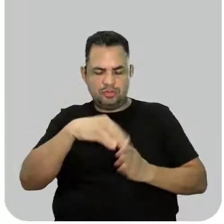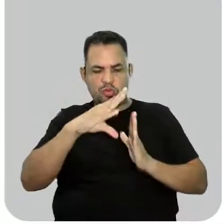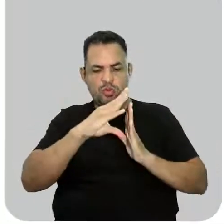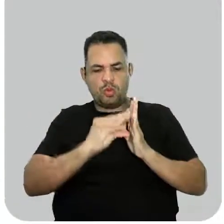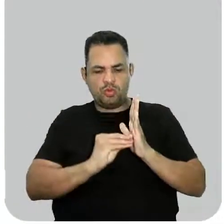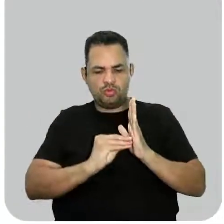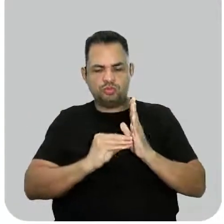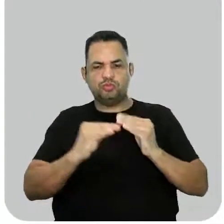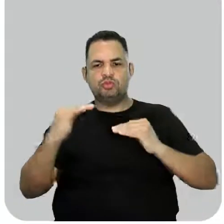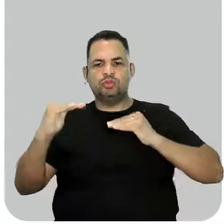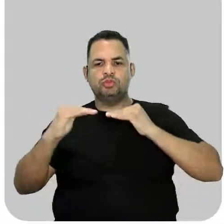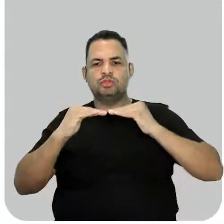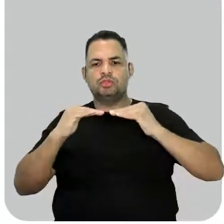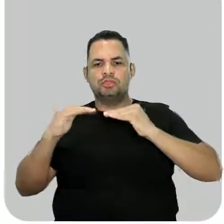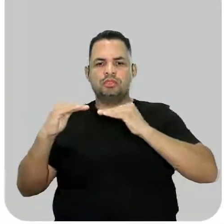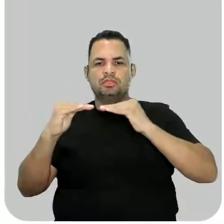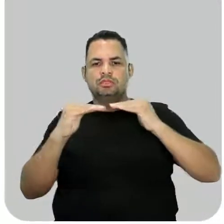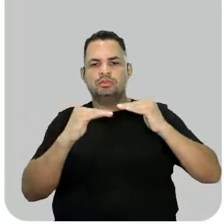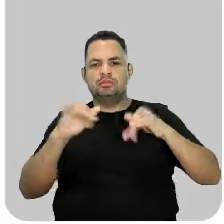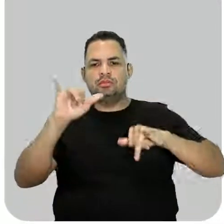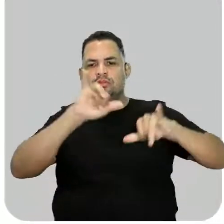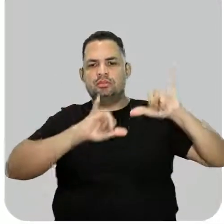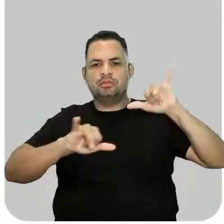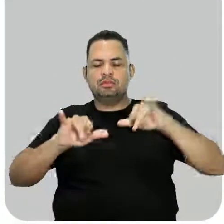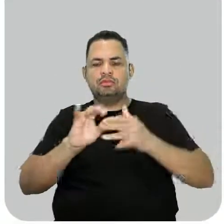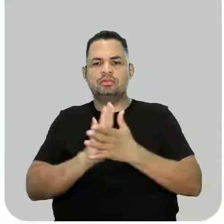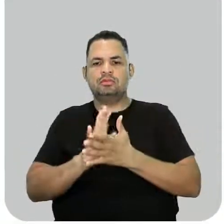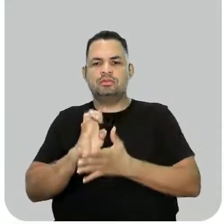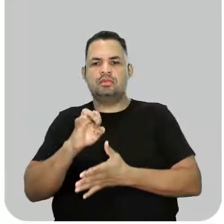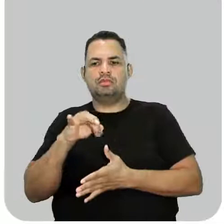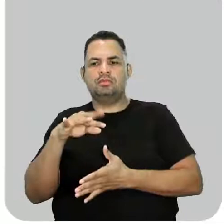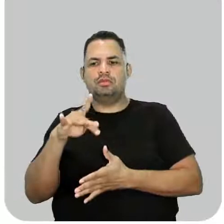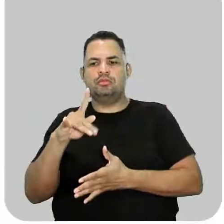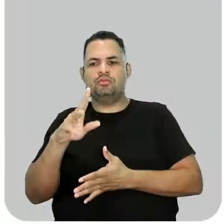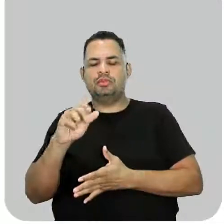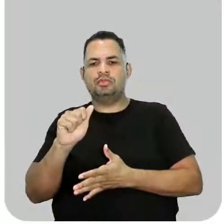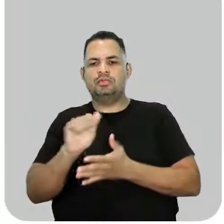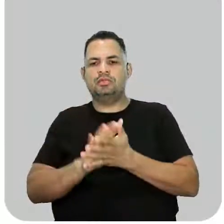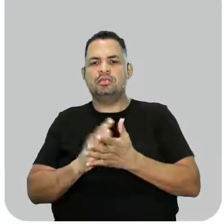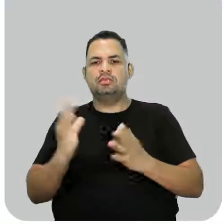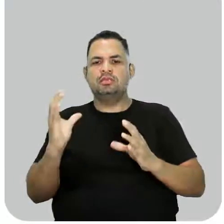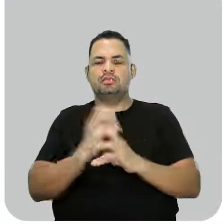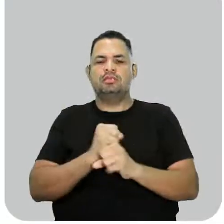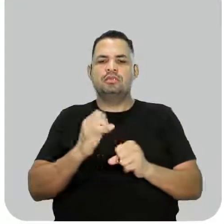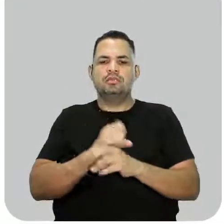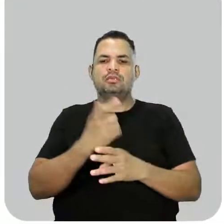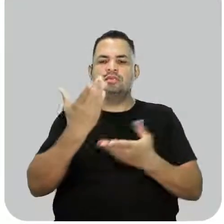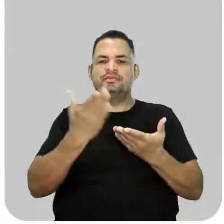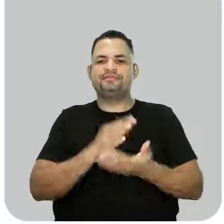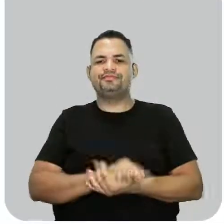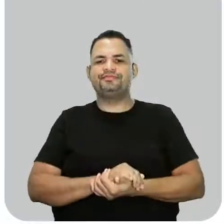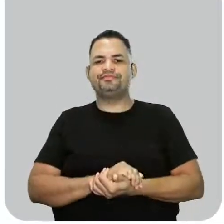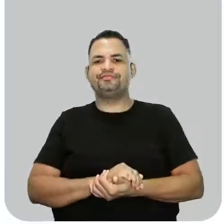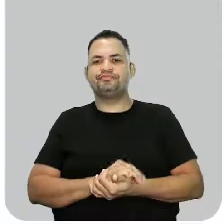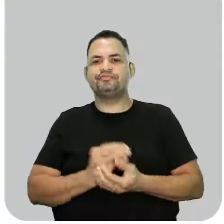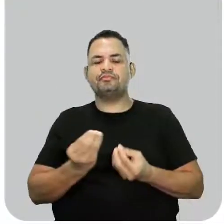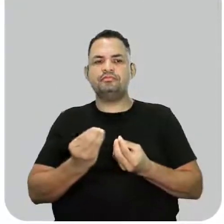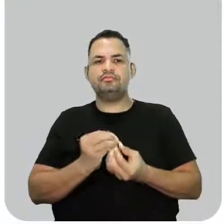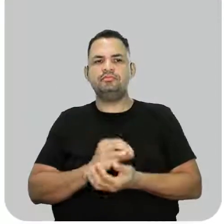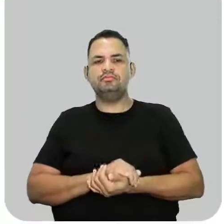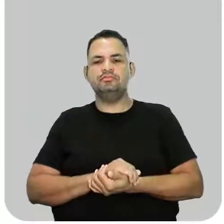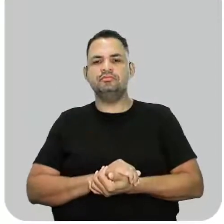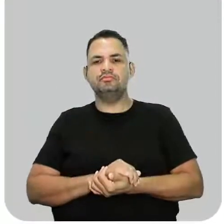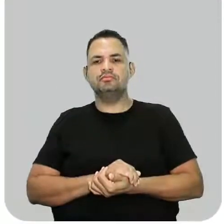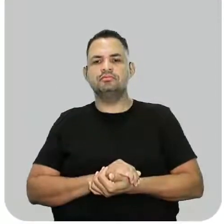equilíbrio químico. A entalpia, que nós temos aí dentro. Cálculo de entalpia, de formação,